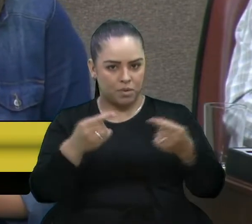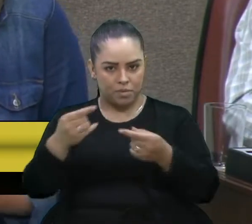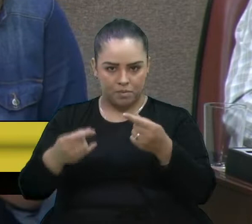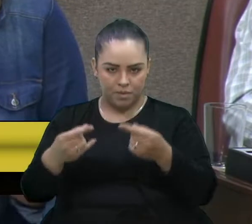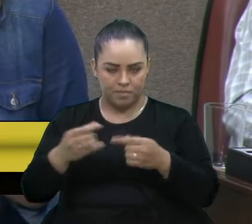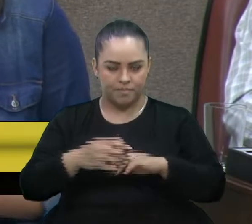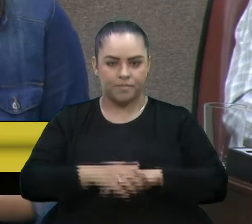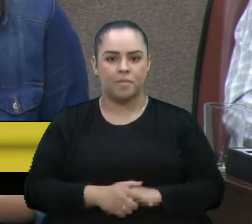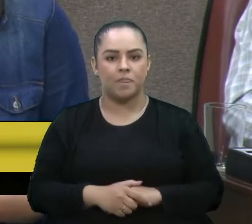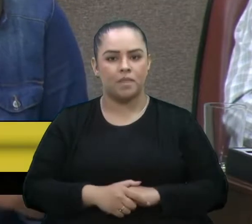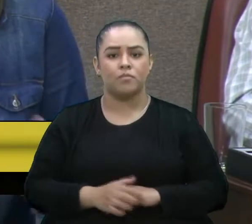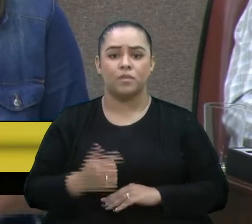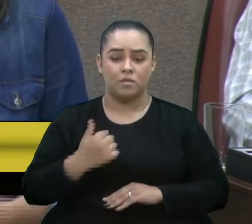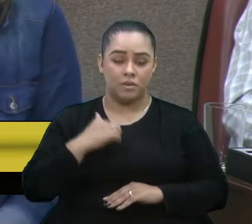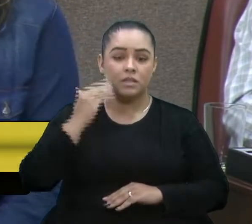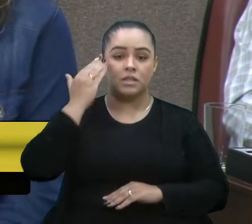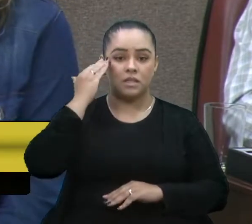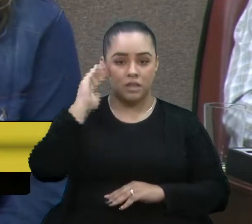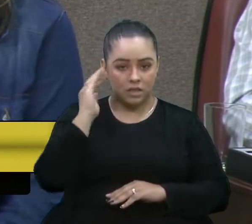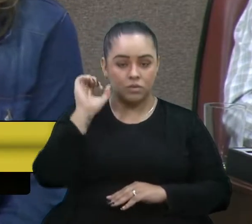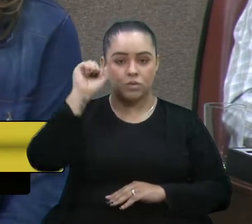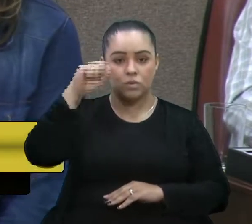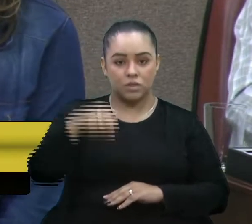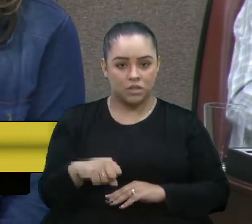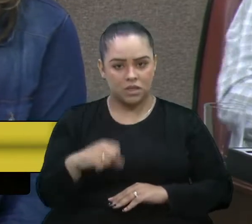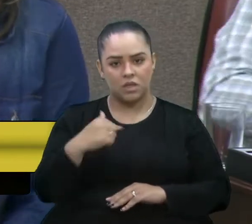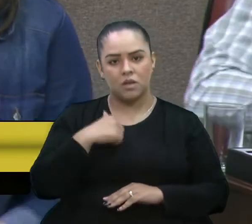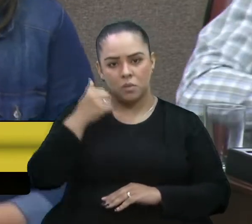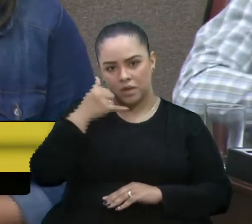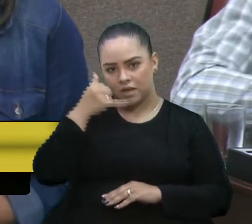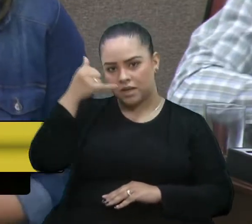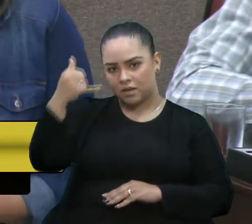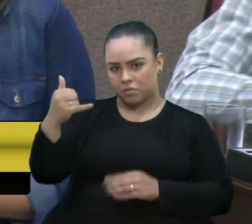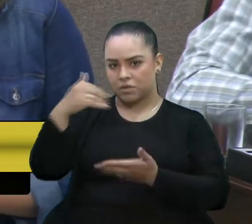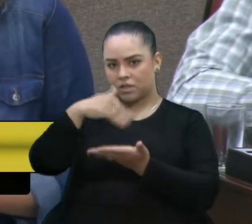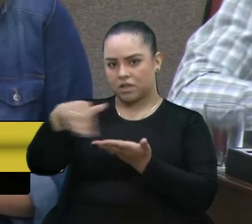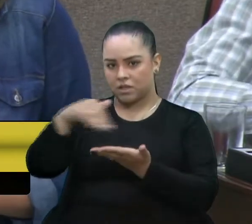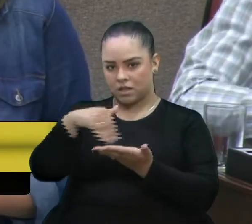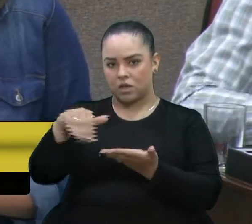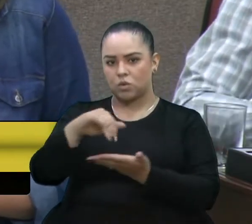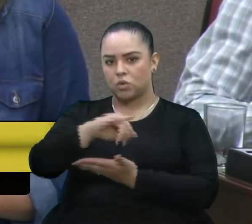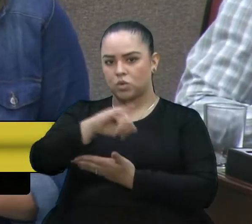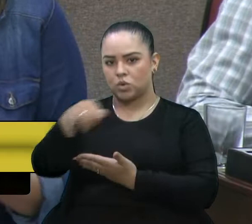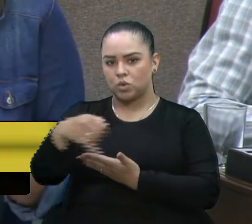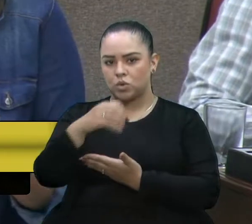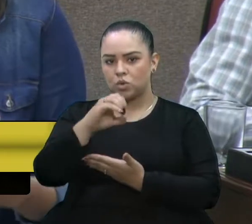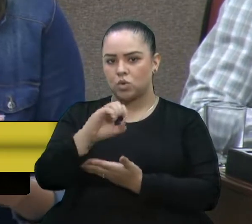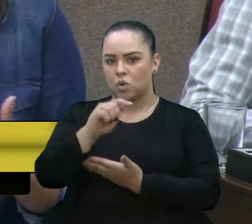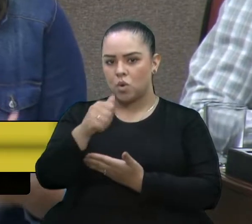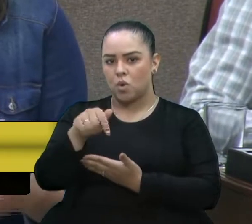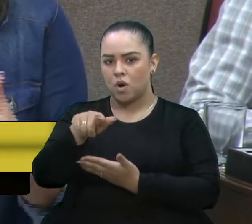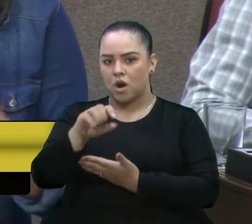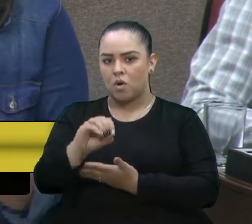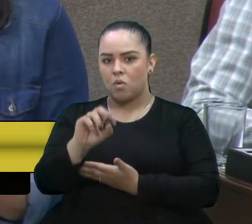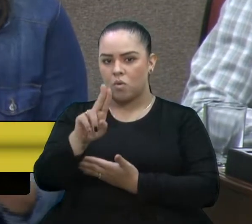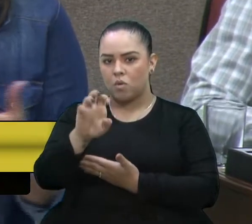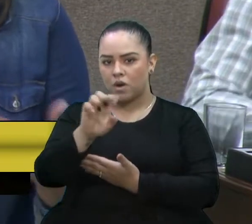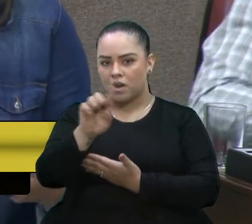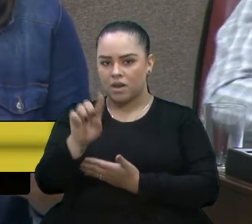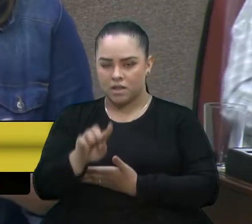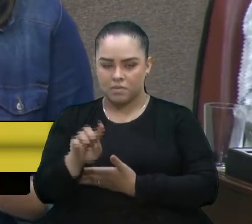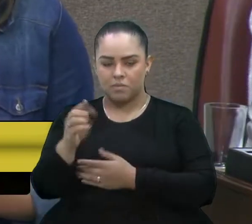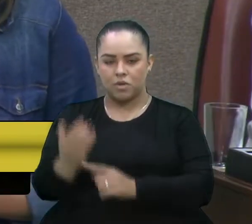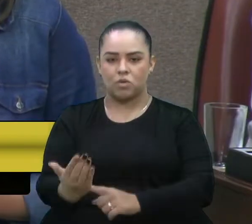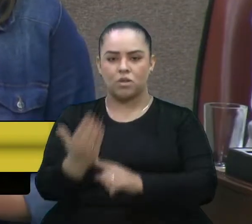Então, eu entendo, e aí eu até liguei para o secretário João Uês, para que ele me auxiliasse a entender se era daqueles